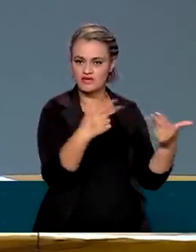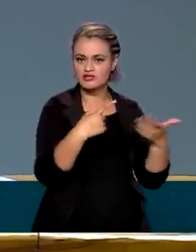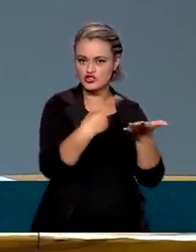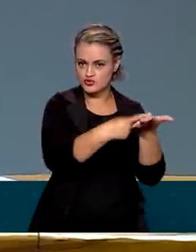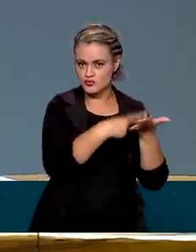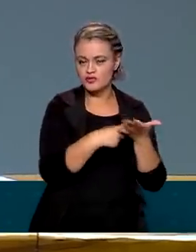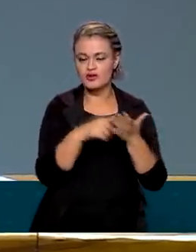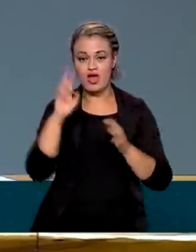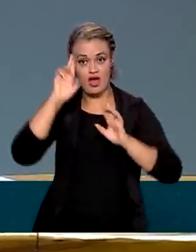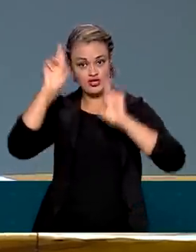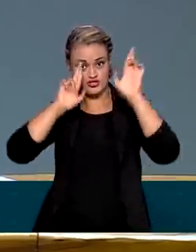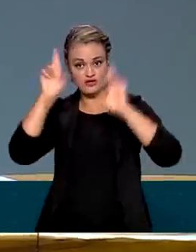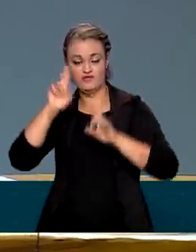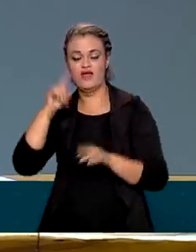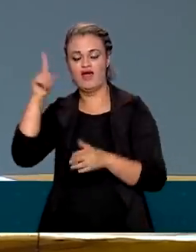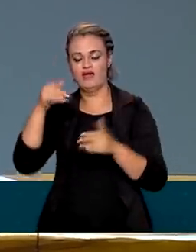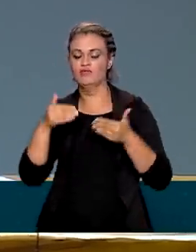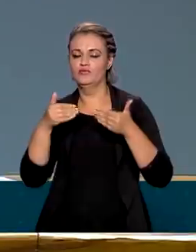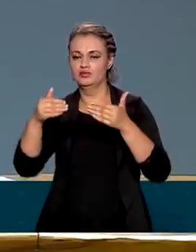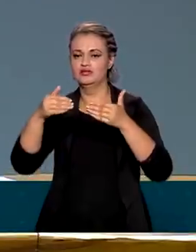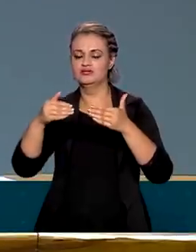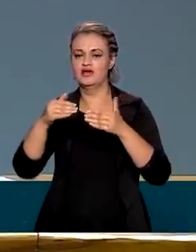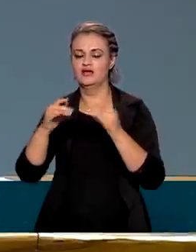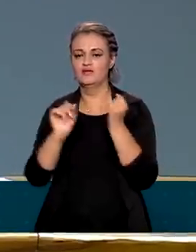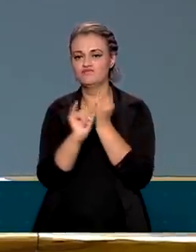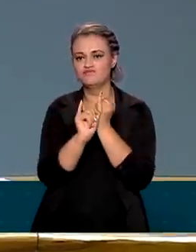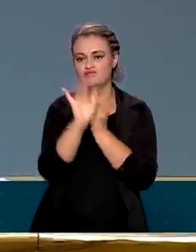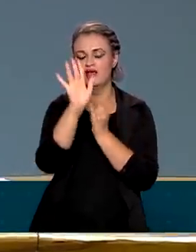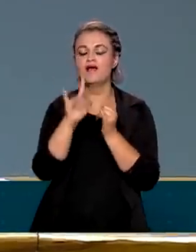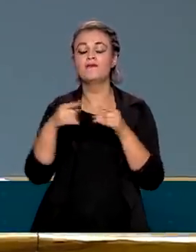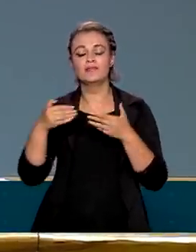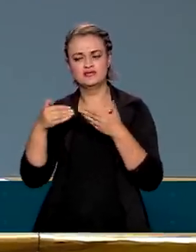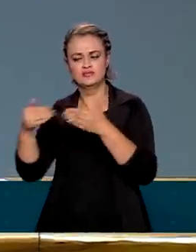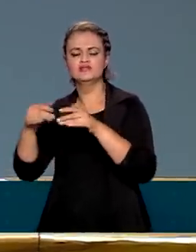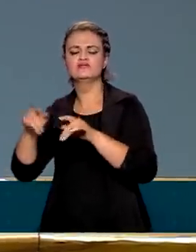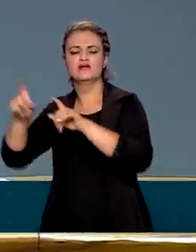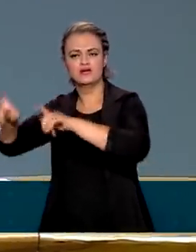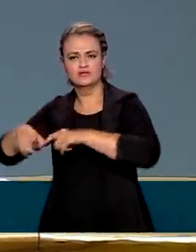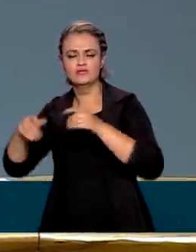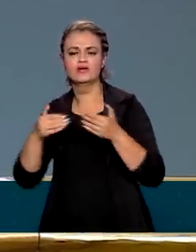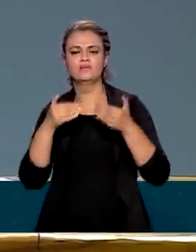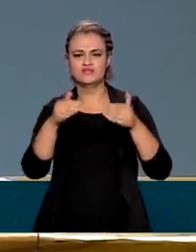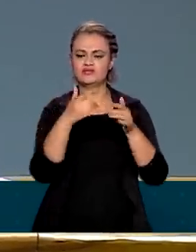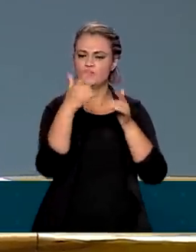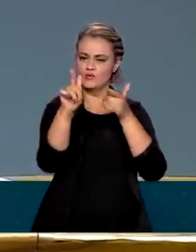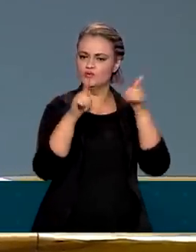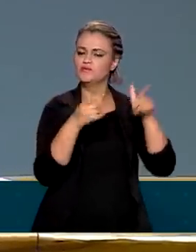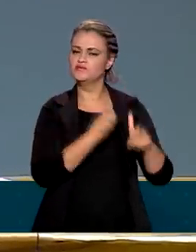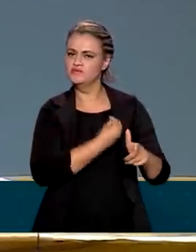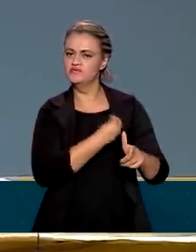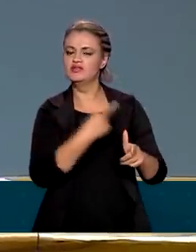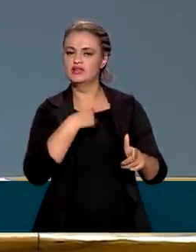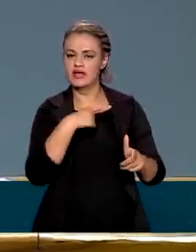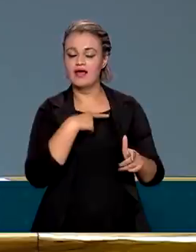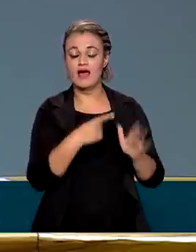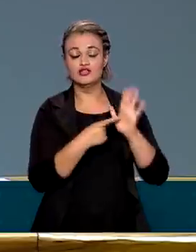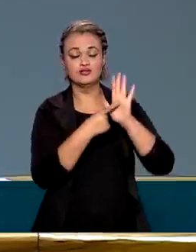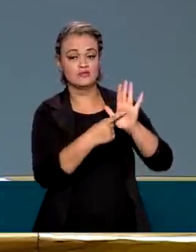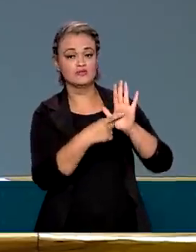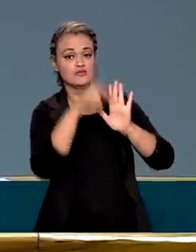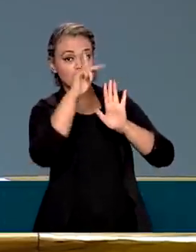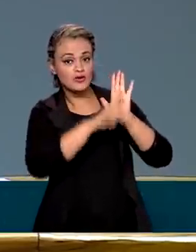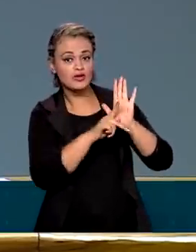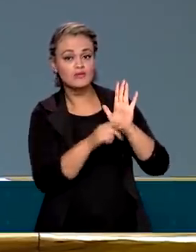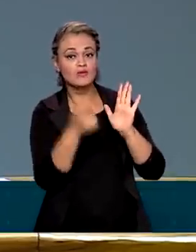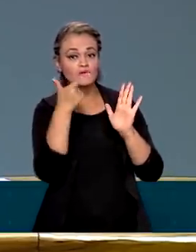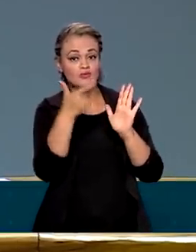a chefia é do Ministério do Meio Ambiente, mas está lá a economia, está lá a agricultura, estão os outros ministérios em volta, e nós vamos levar um programa com 2